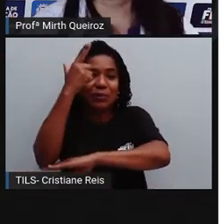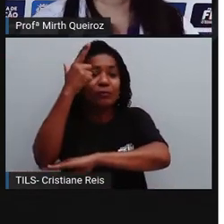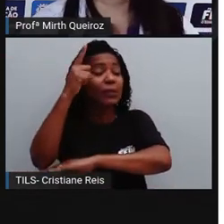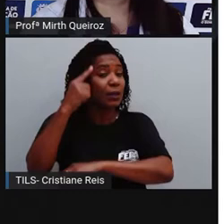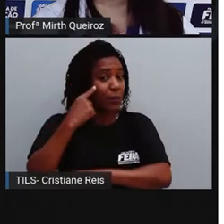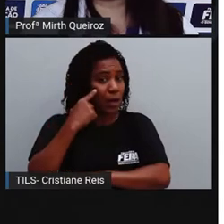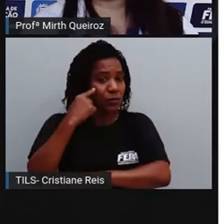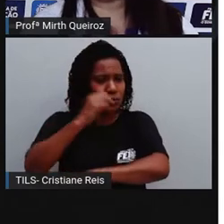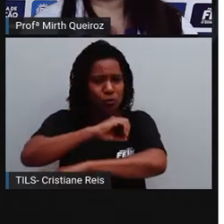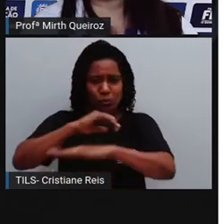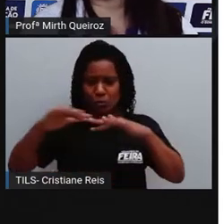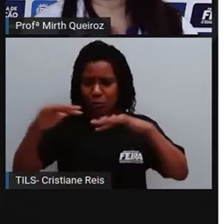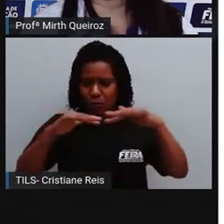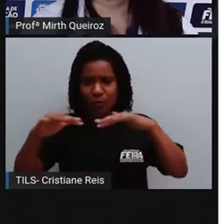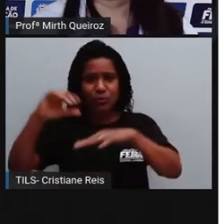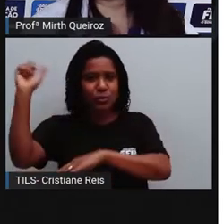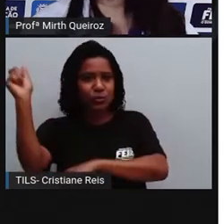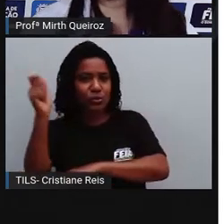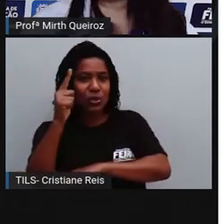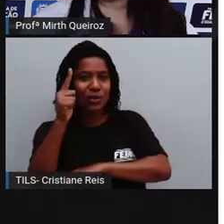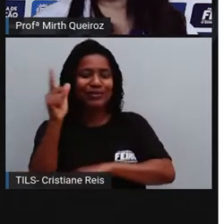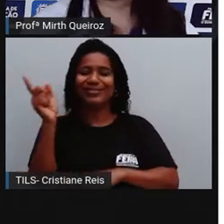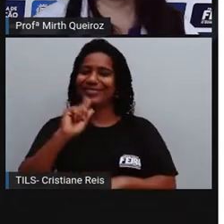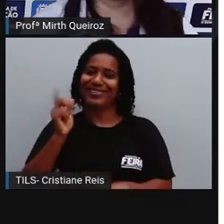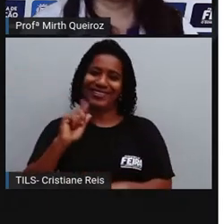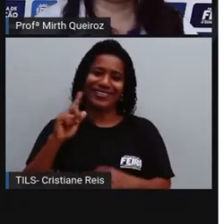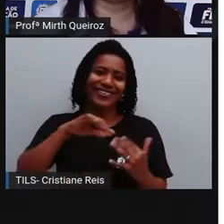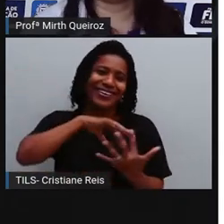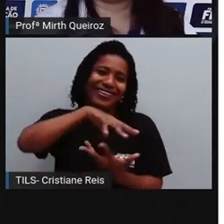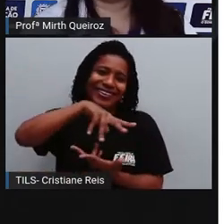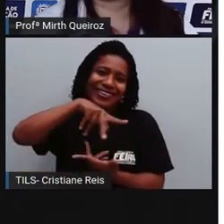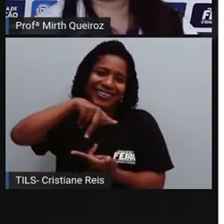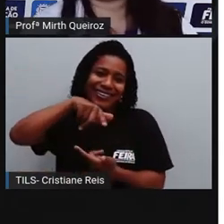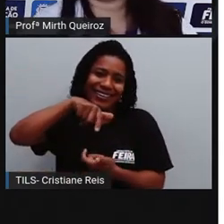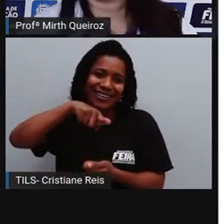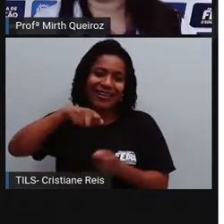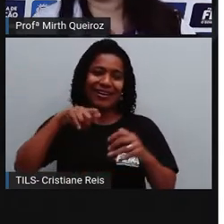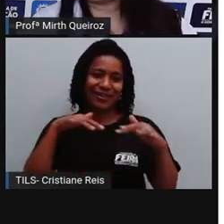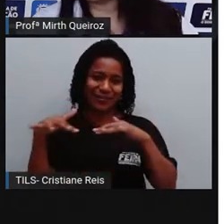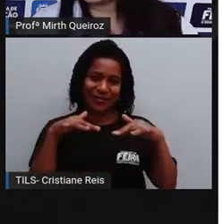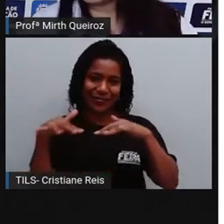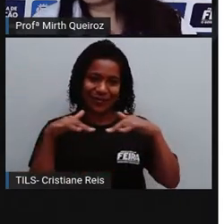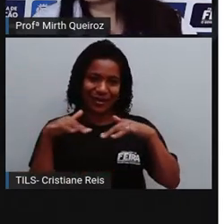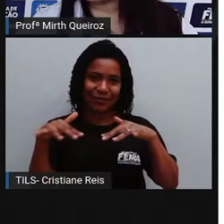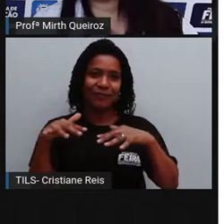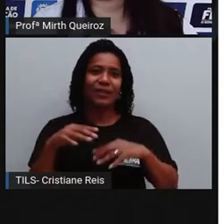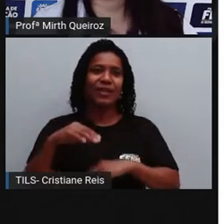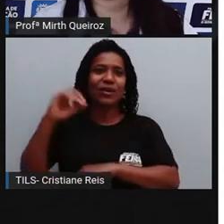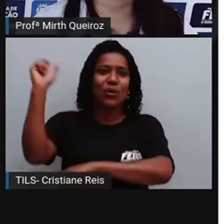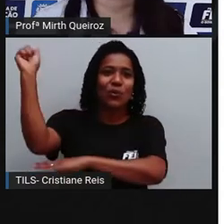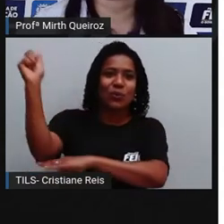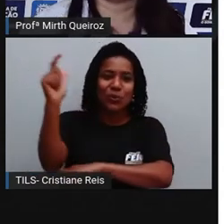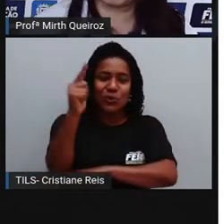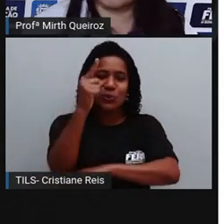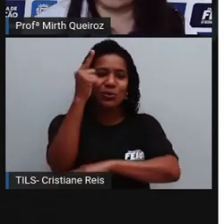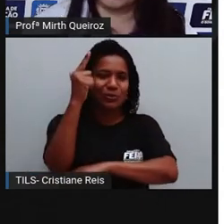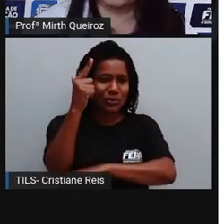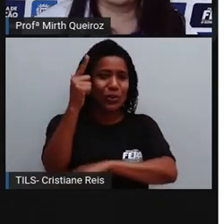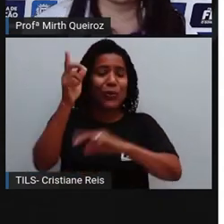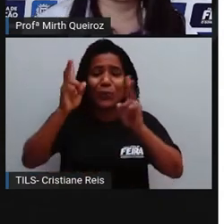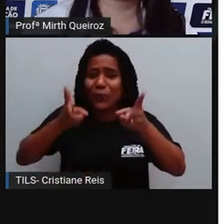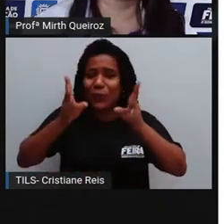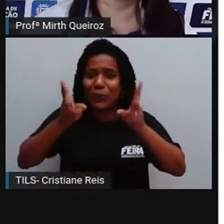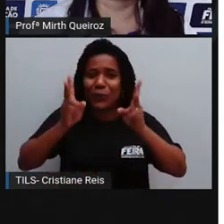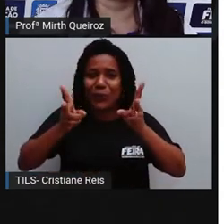está se movimentando é a Terra e não o Sol. Sol está lá quietinho no lugar dele, certo?